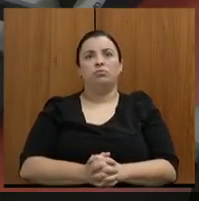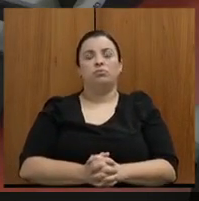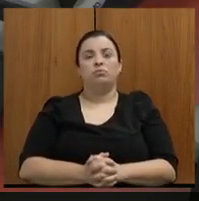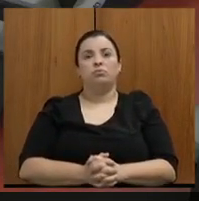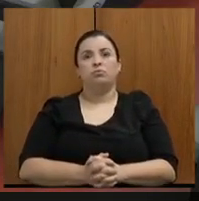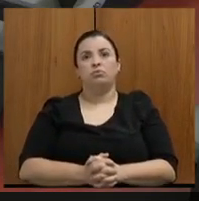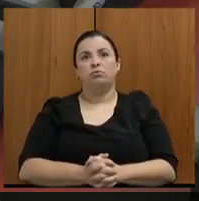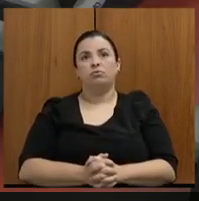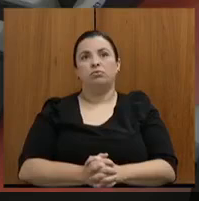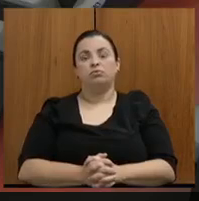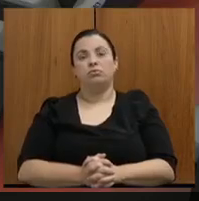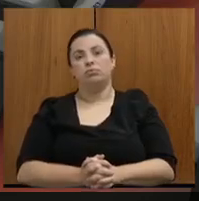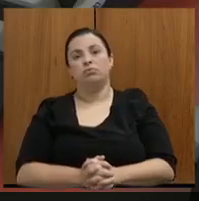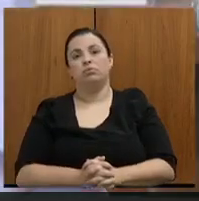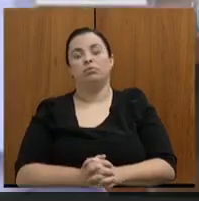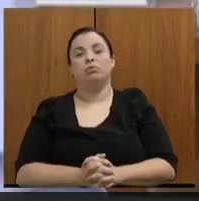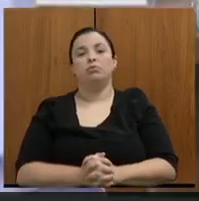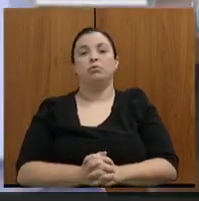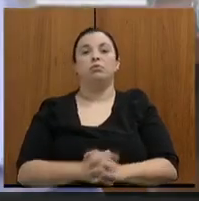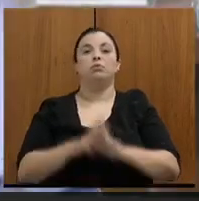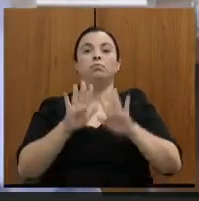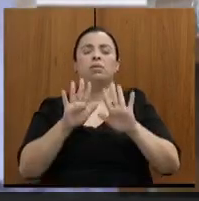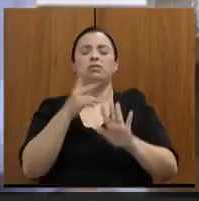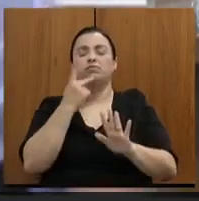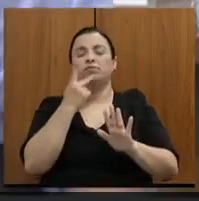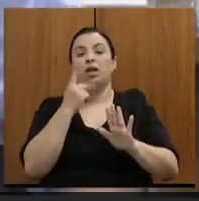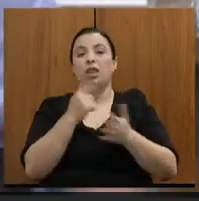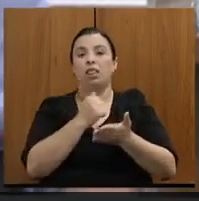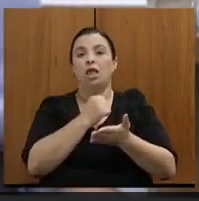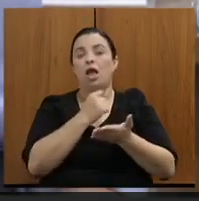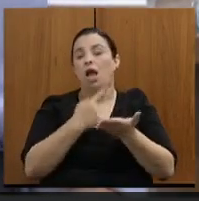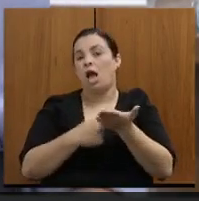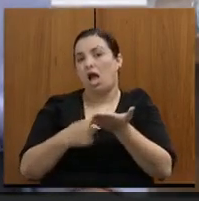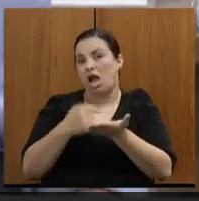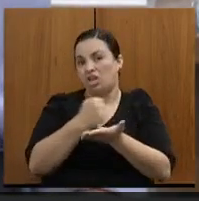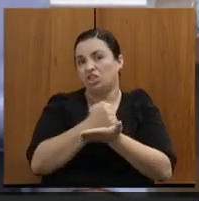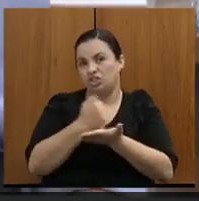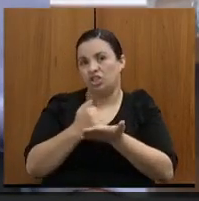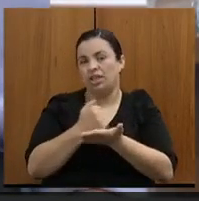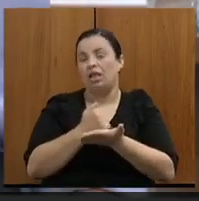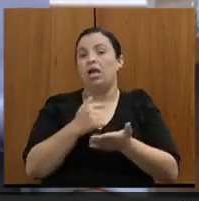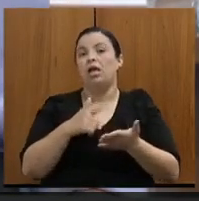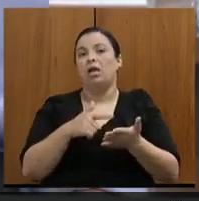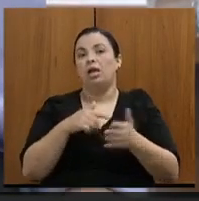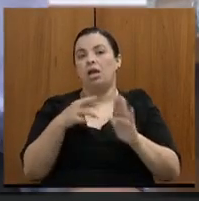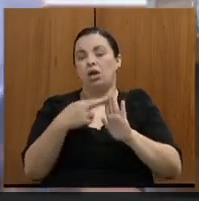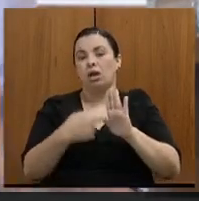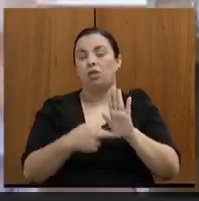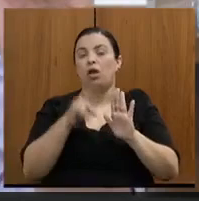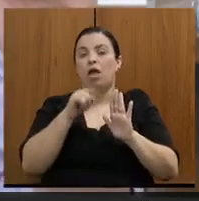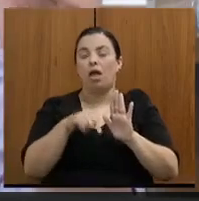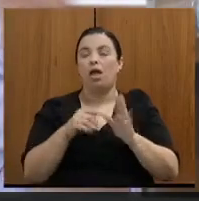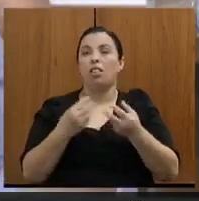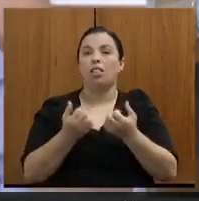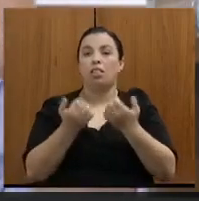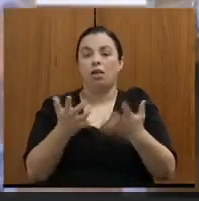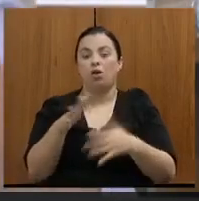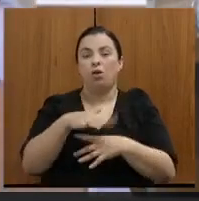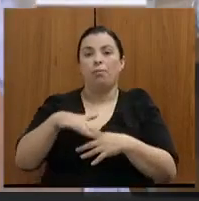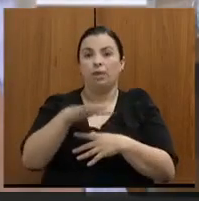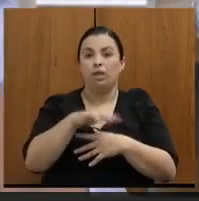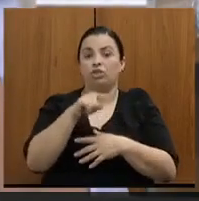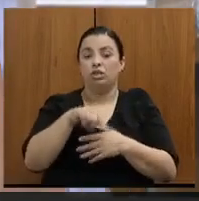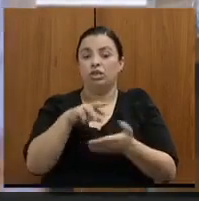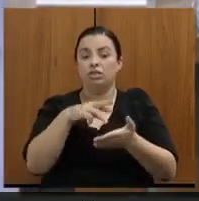Mas o que a gente fala na agenda regulatória, o que é importante é justamente você criar um ambiente em que a relação desses